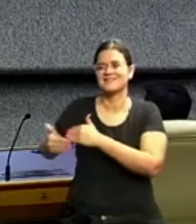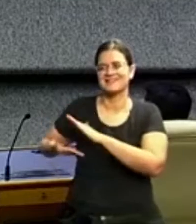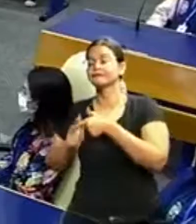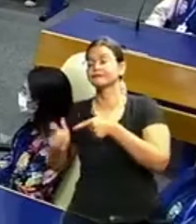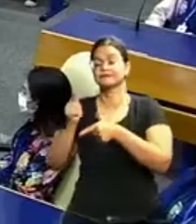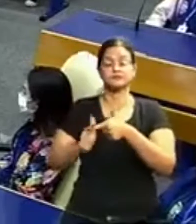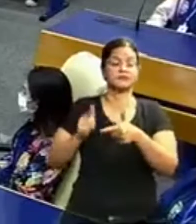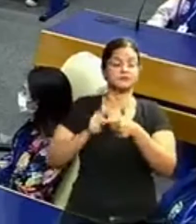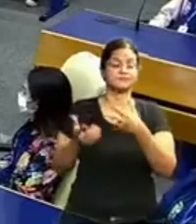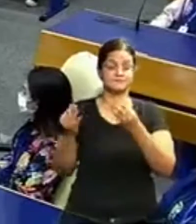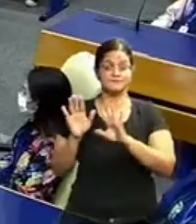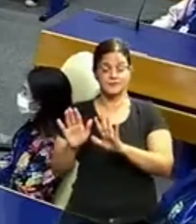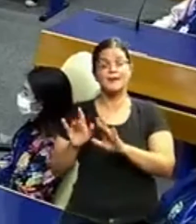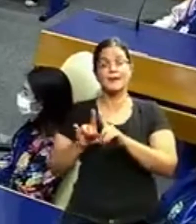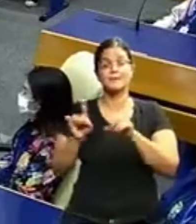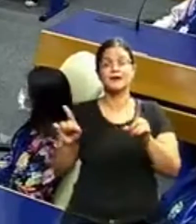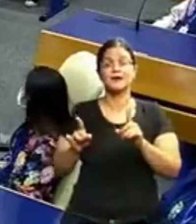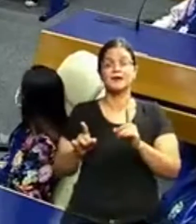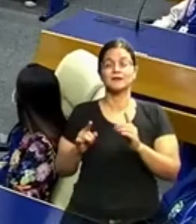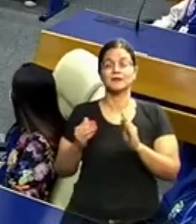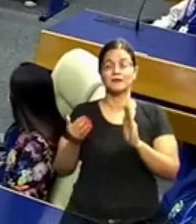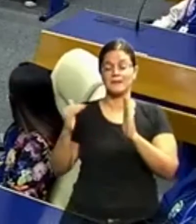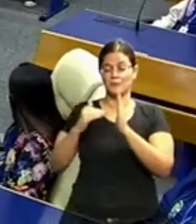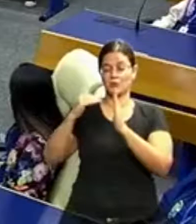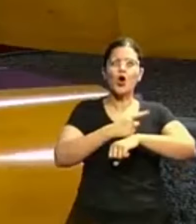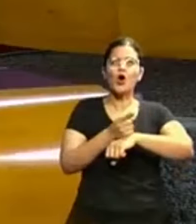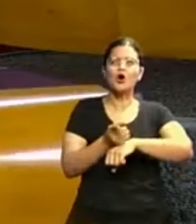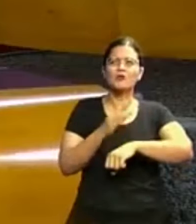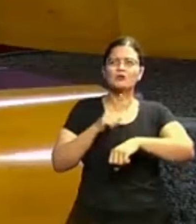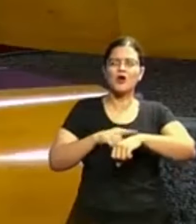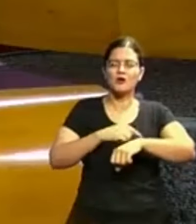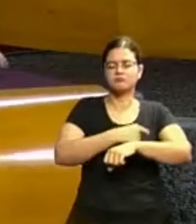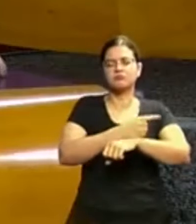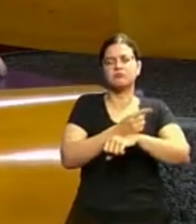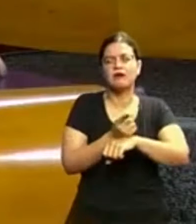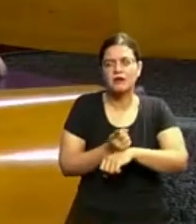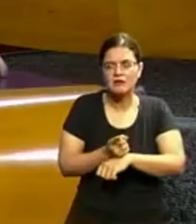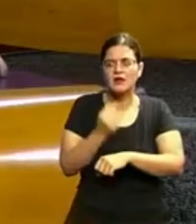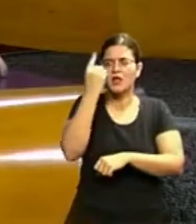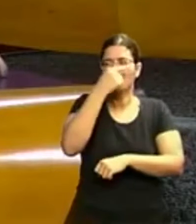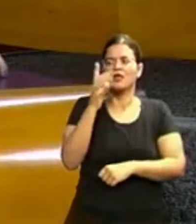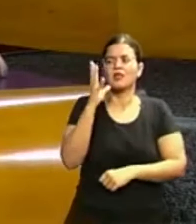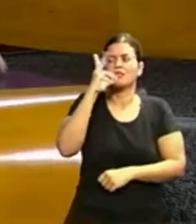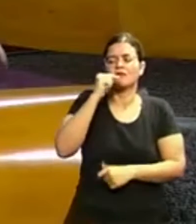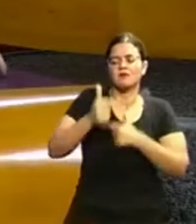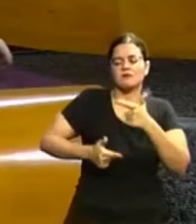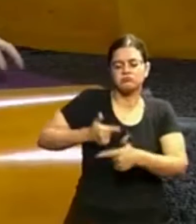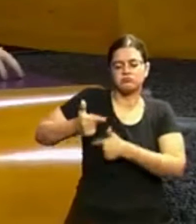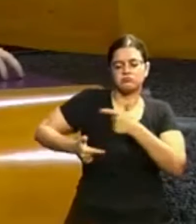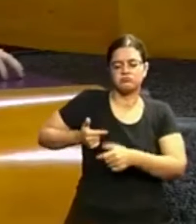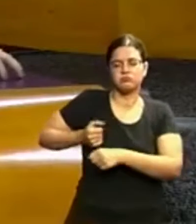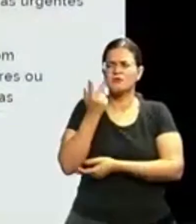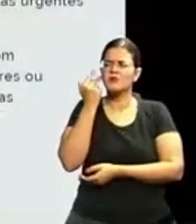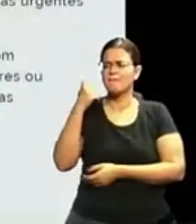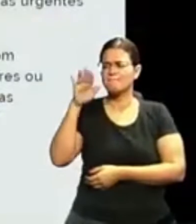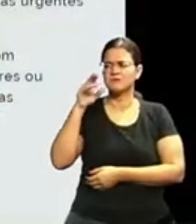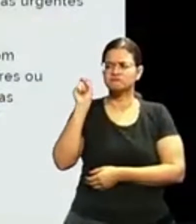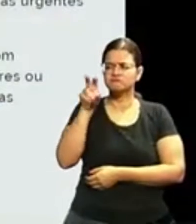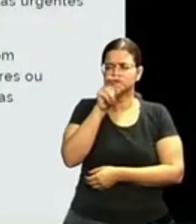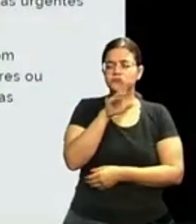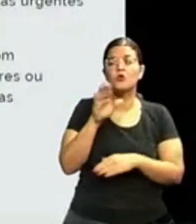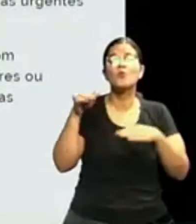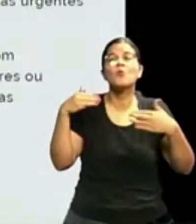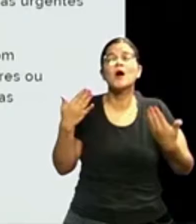PSDB, que coordena a Ouvidoria da Mulher na Câmara. O evento contou com palestras da advogada Mariana Sara, que